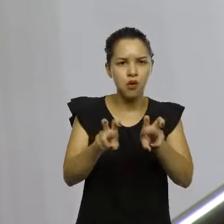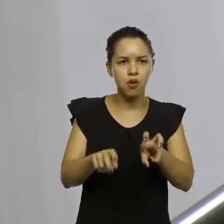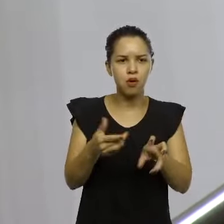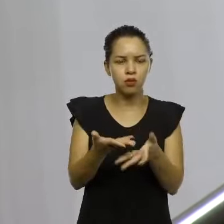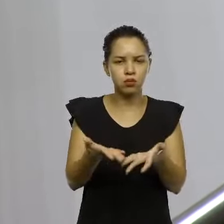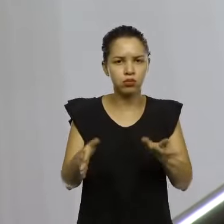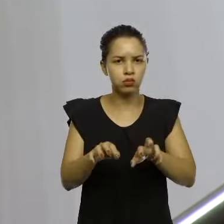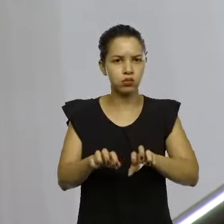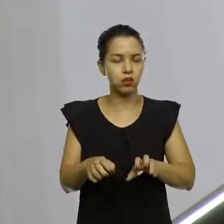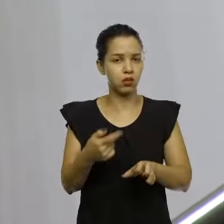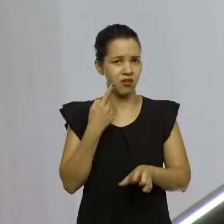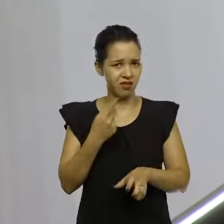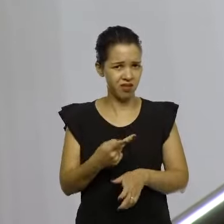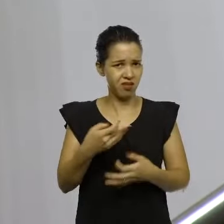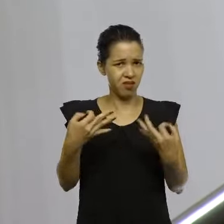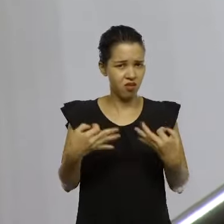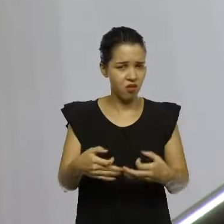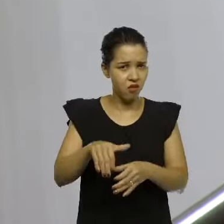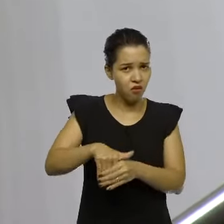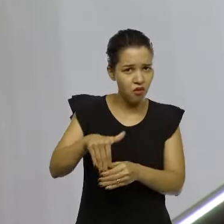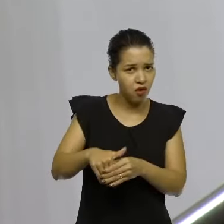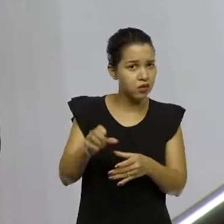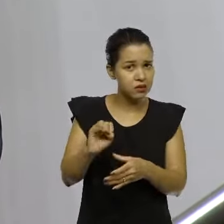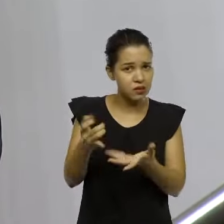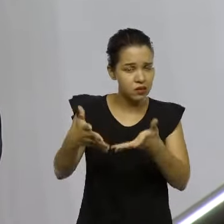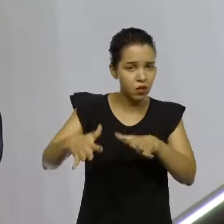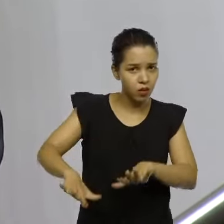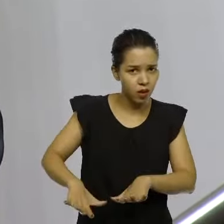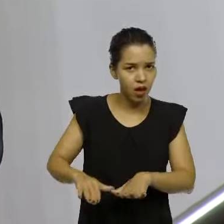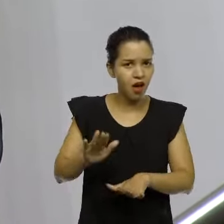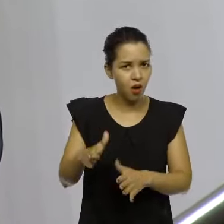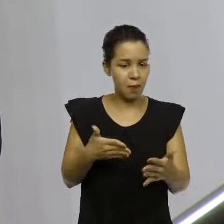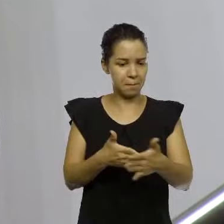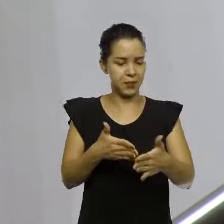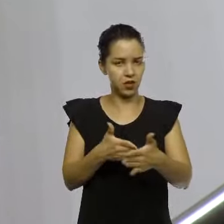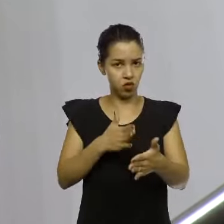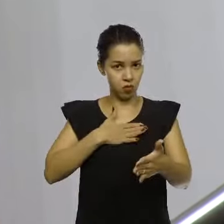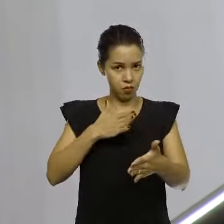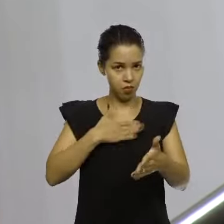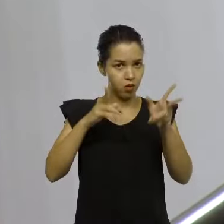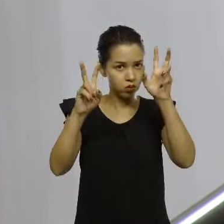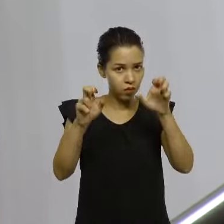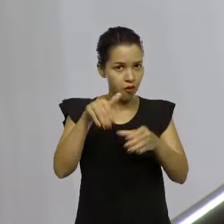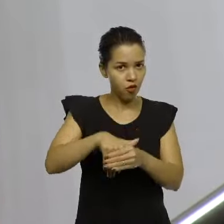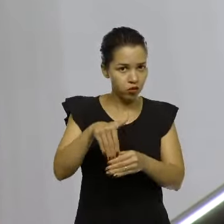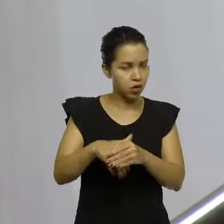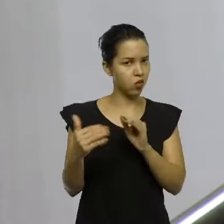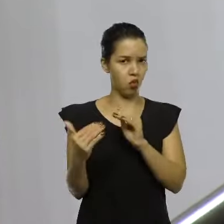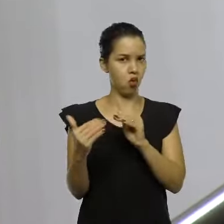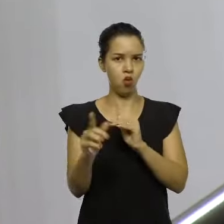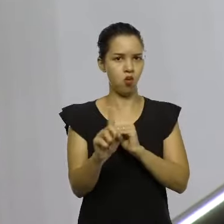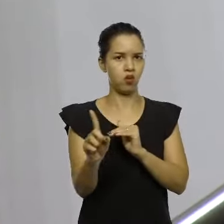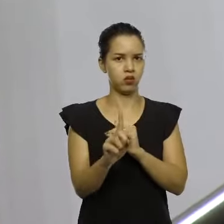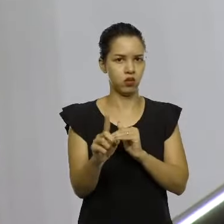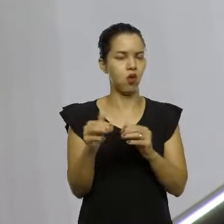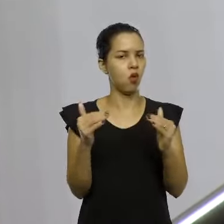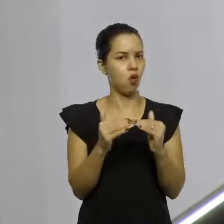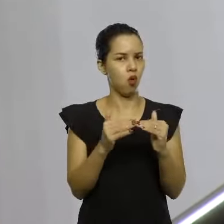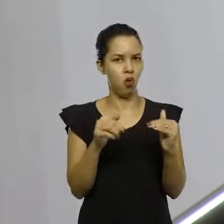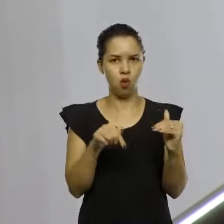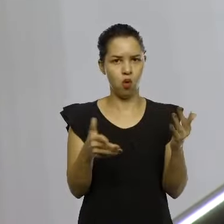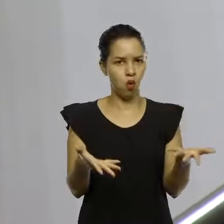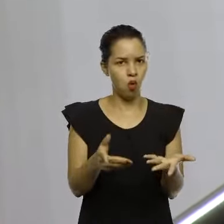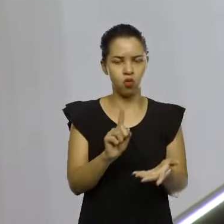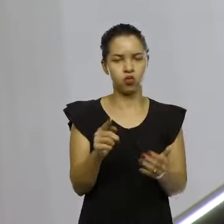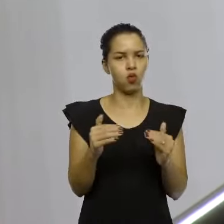Para o sujeito justificar seu voto, se não quiser. Agora, impedir que a minha matéria seja votada, isso não vou concordar. Não concordo hoje, não concordei ontem,